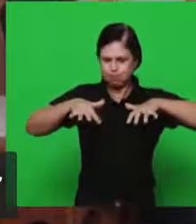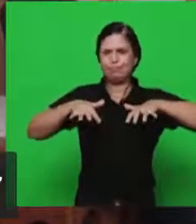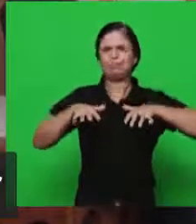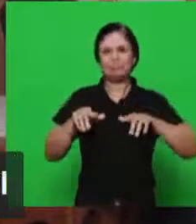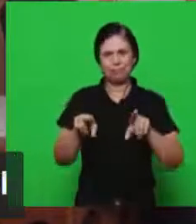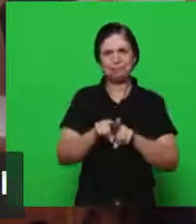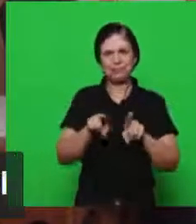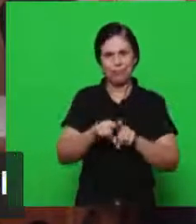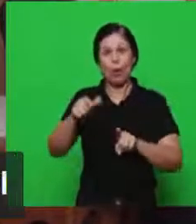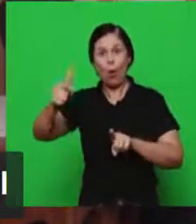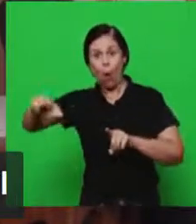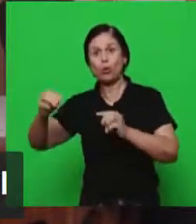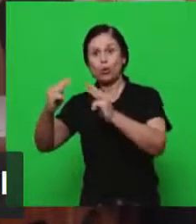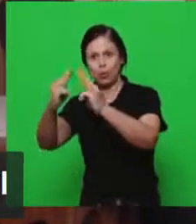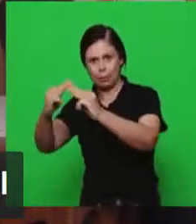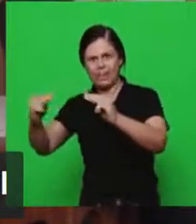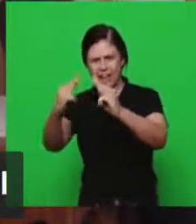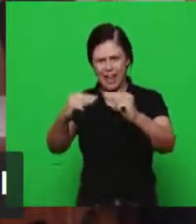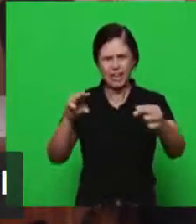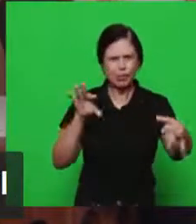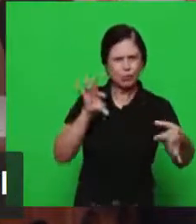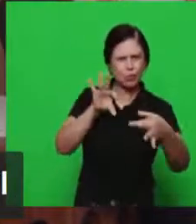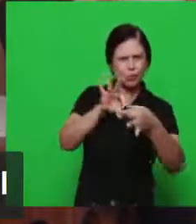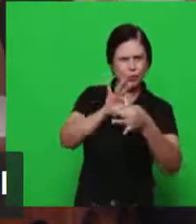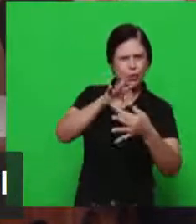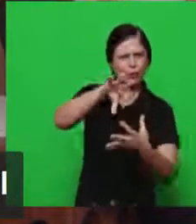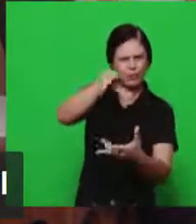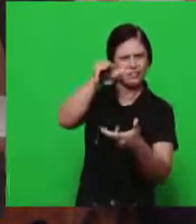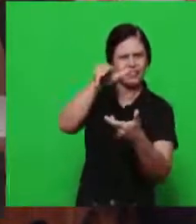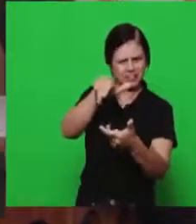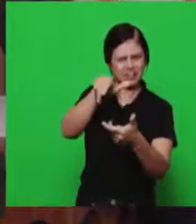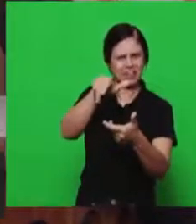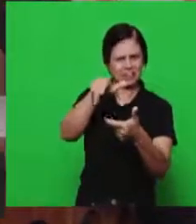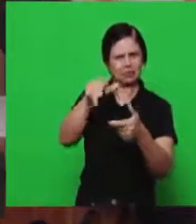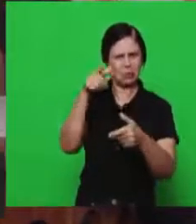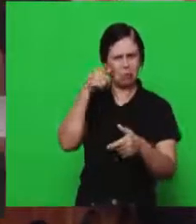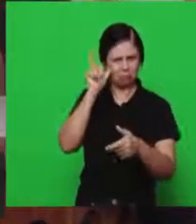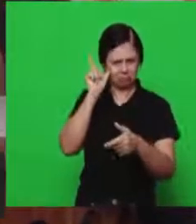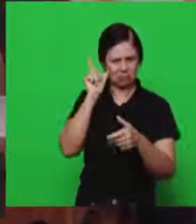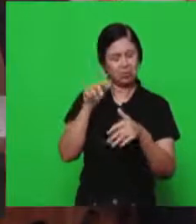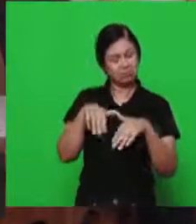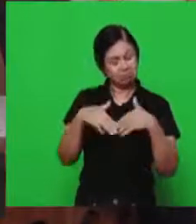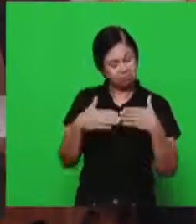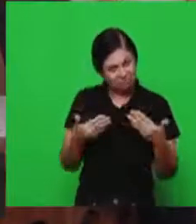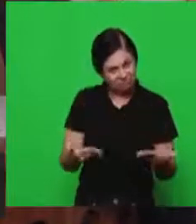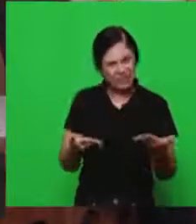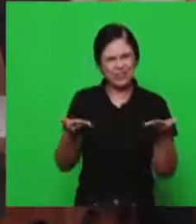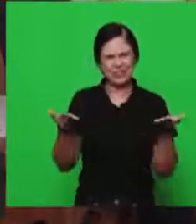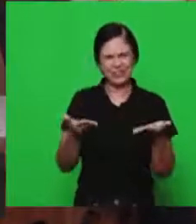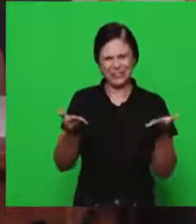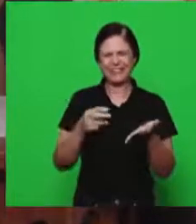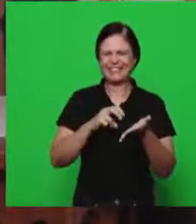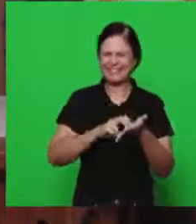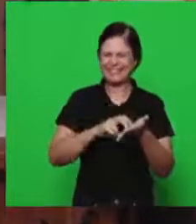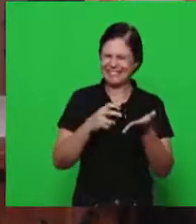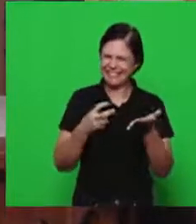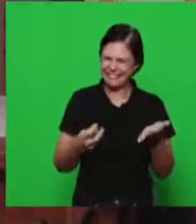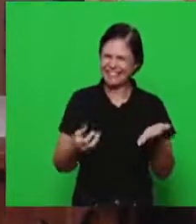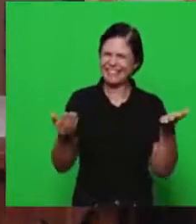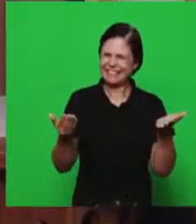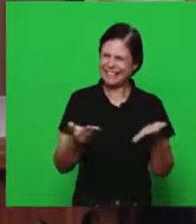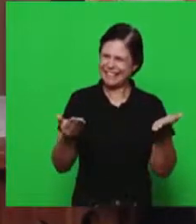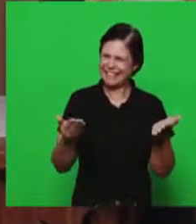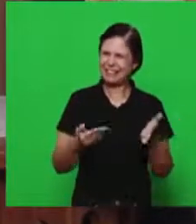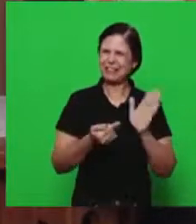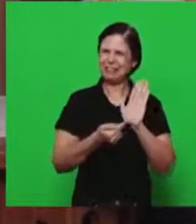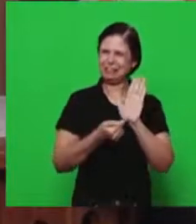outros grupos, outros manains que estavam ligados a nós durante todo esse seminário. Portanto, hoje pela manhã, nós iremos